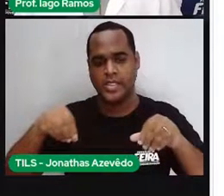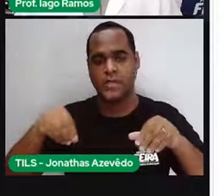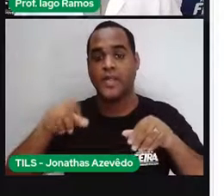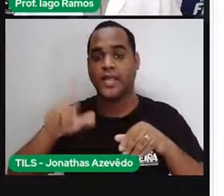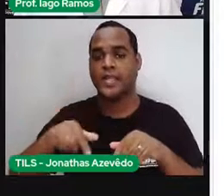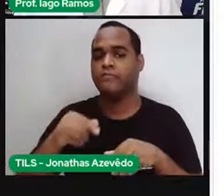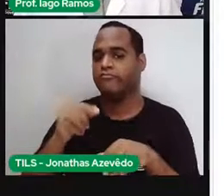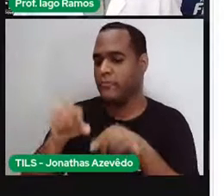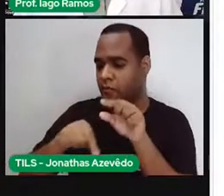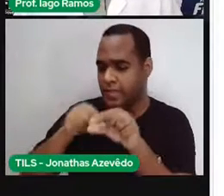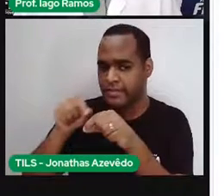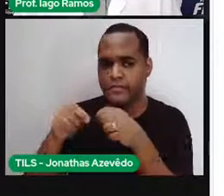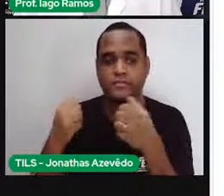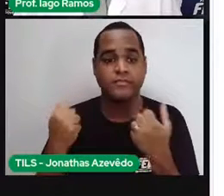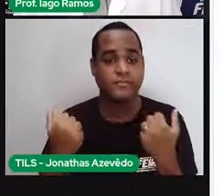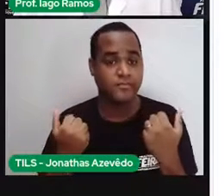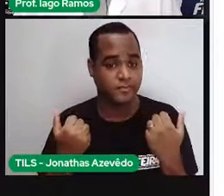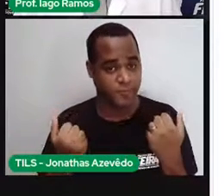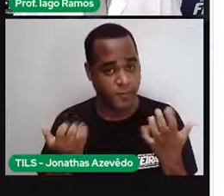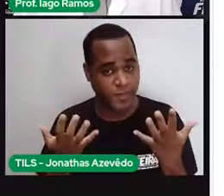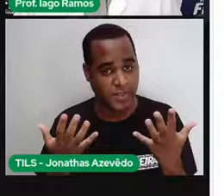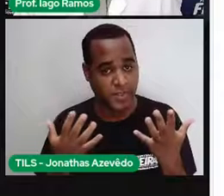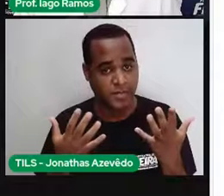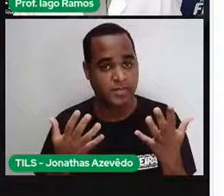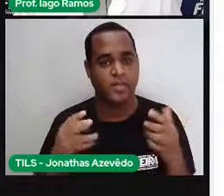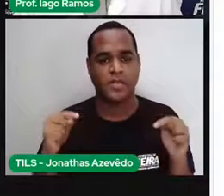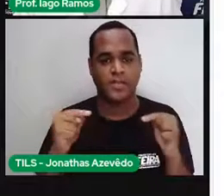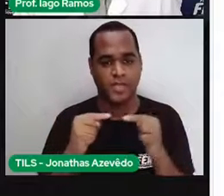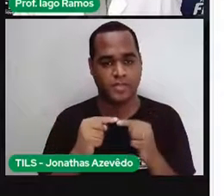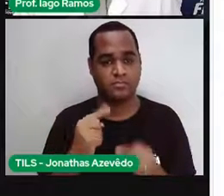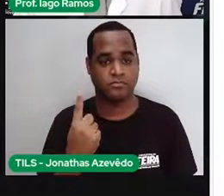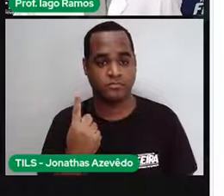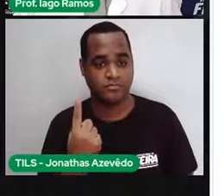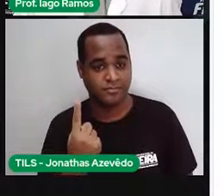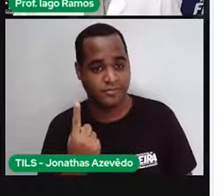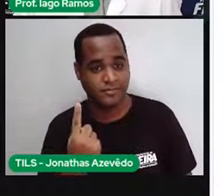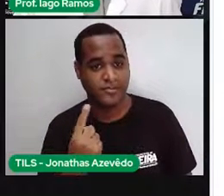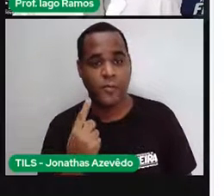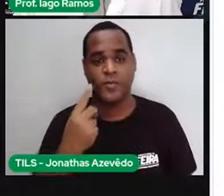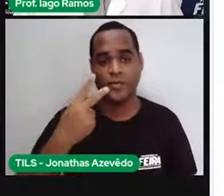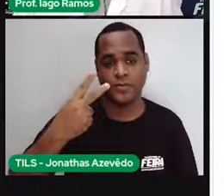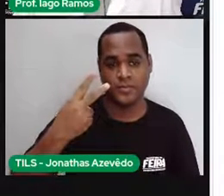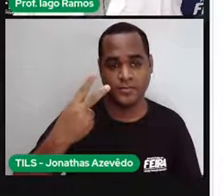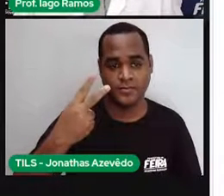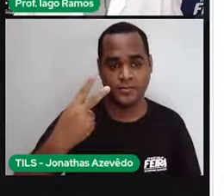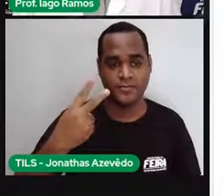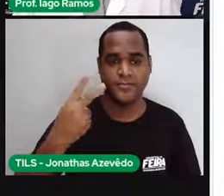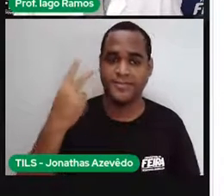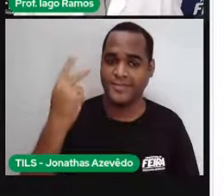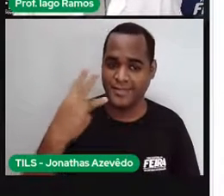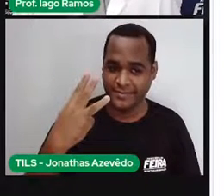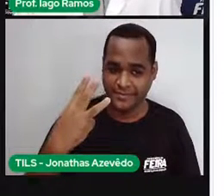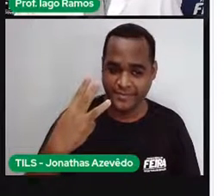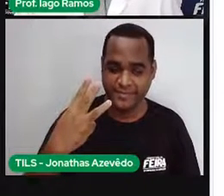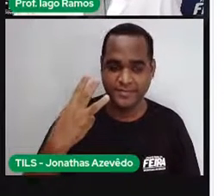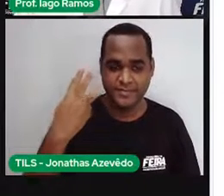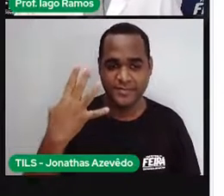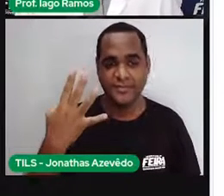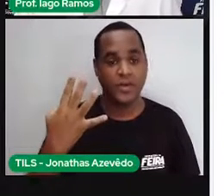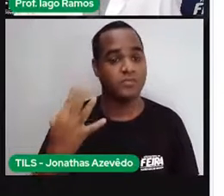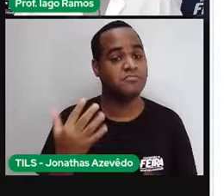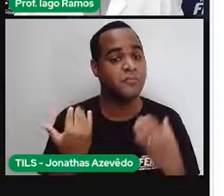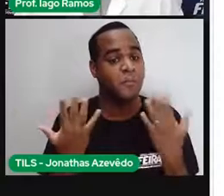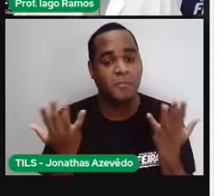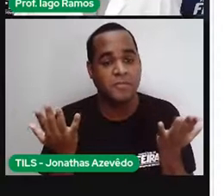deverão escolher? é o terreno um, é o terreno dois, é o três ou é o